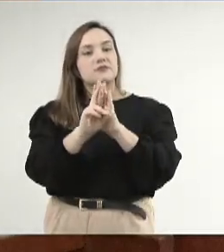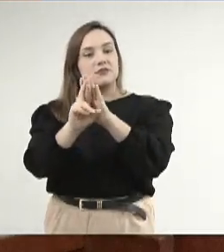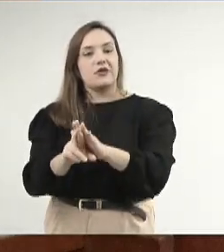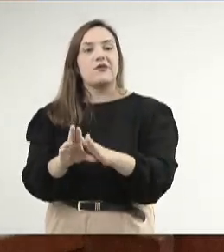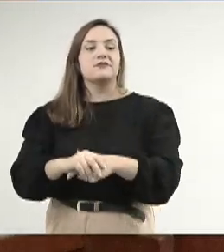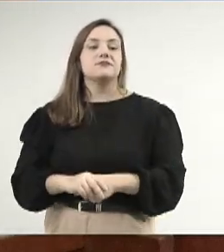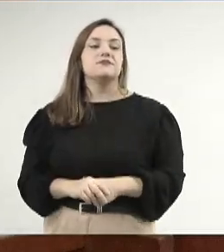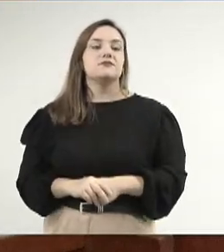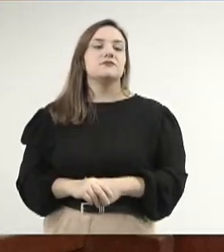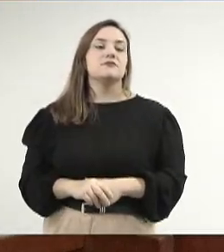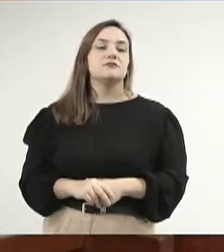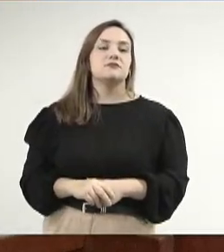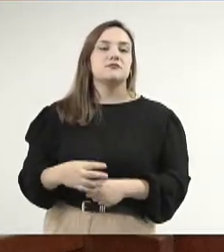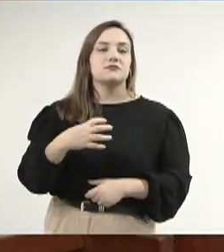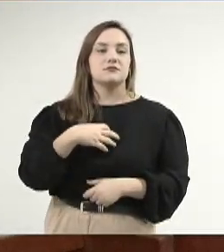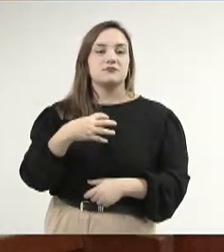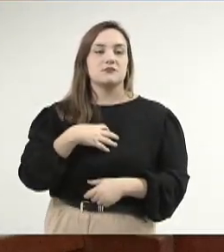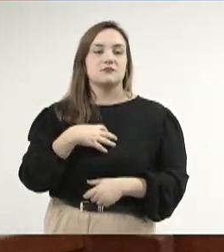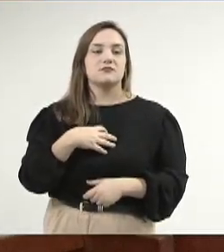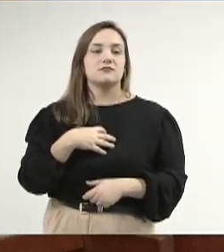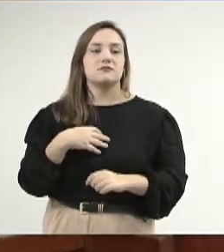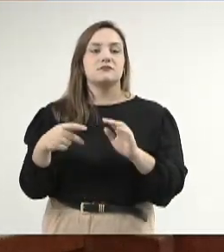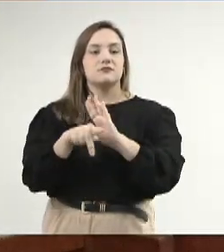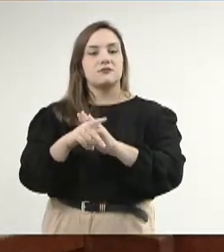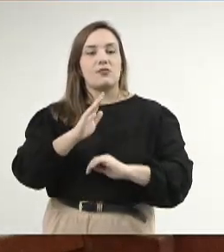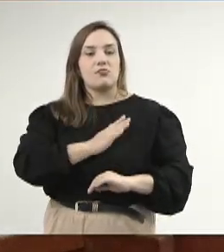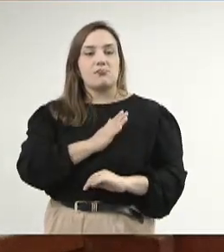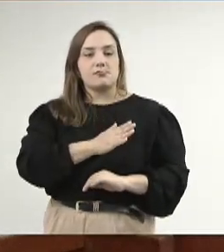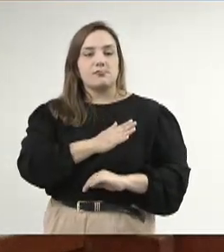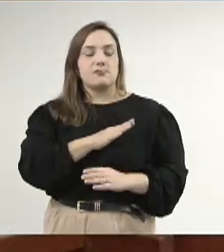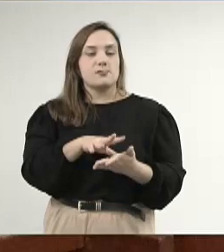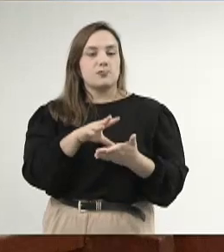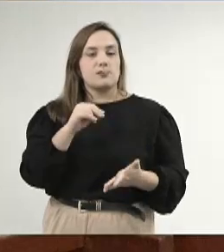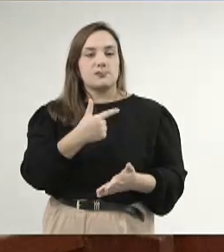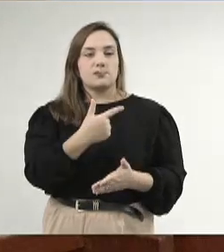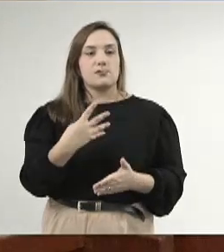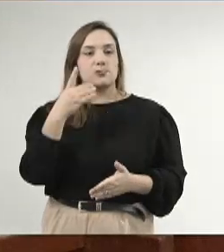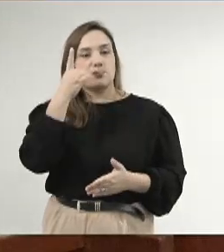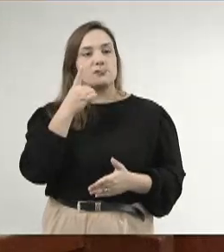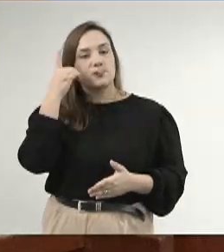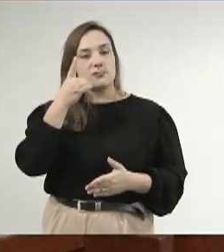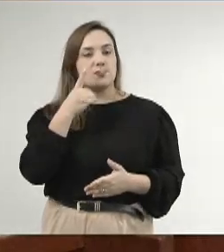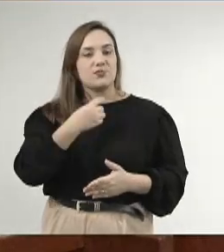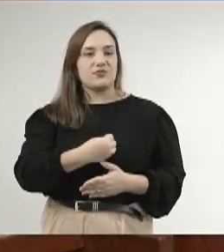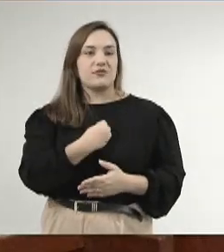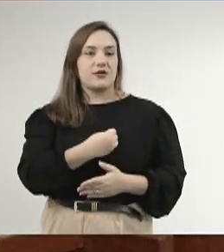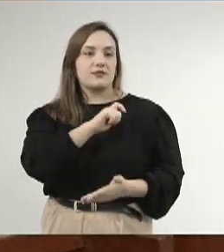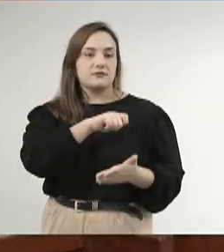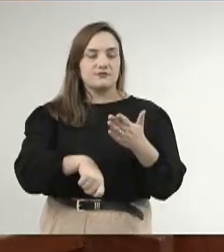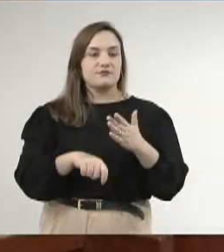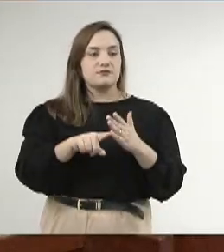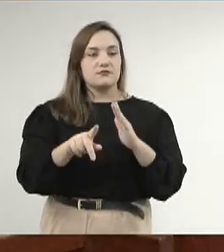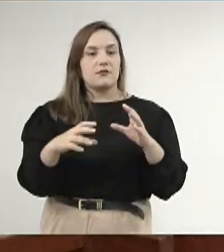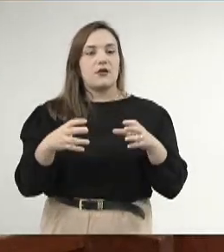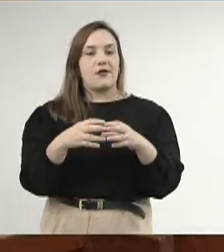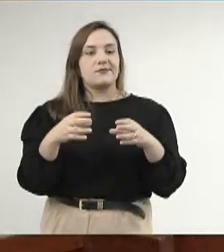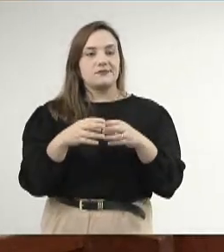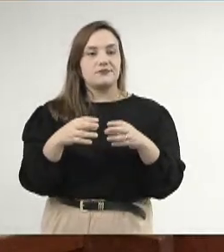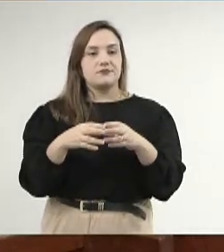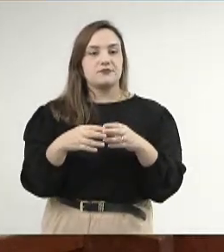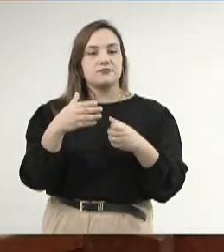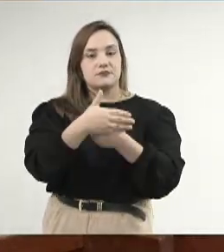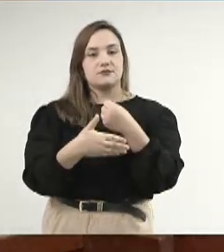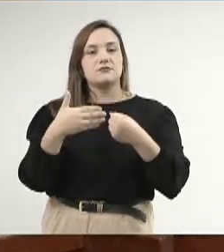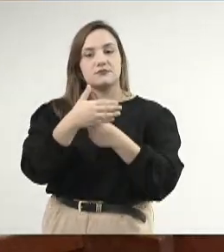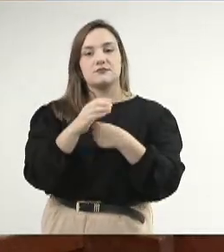naquele microfone o sentimento que paira no coração e na alma dos 24 deputados que são signatários dessa frente parlamentar em